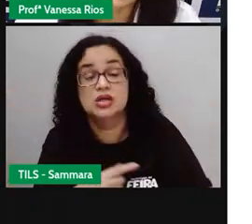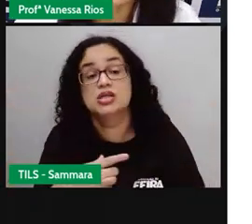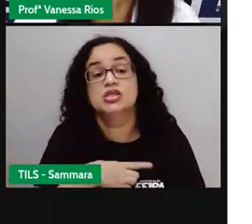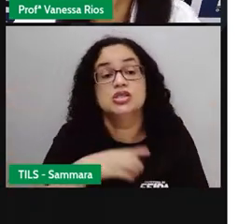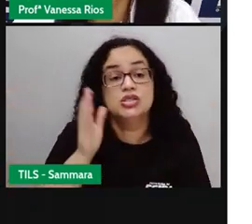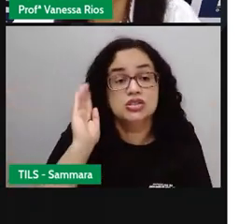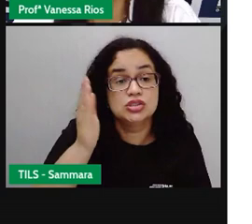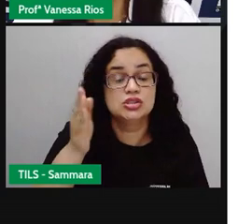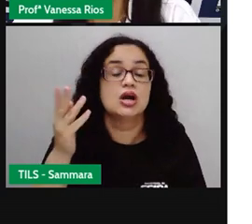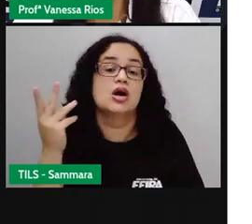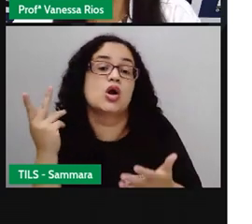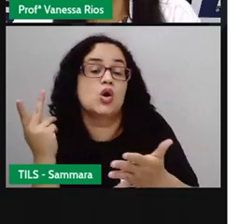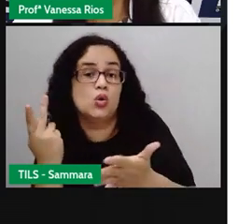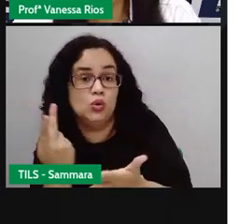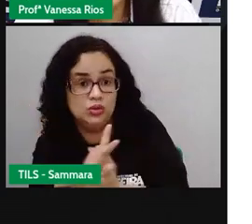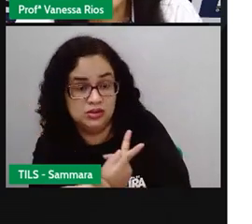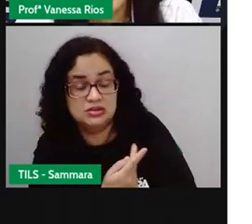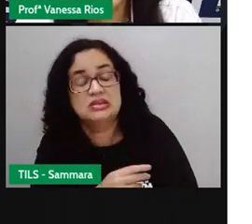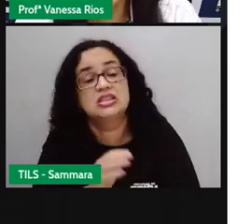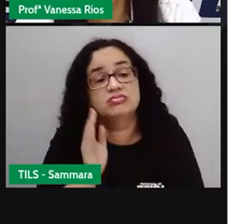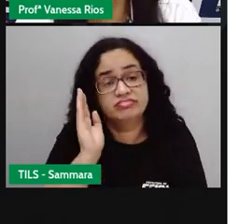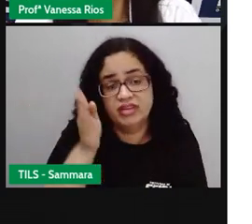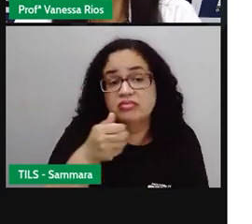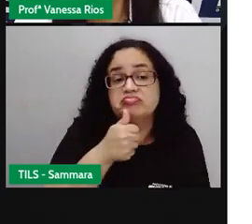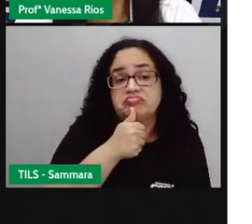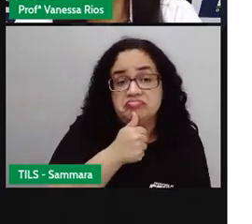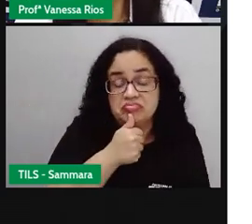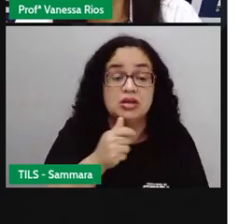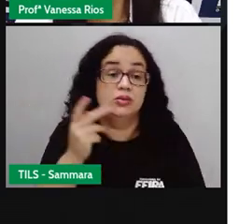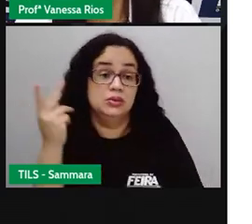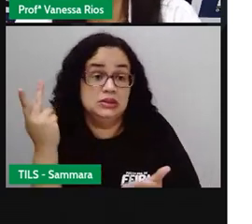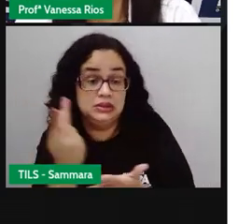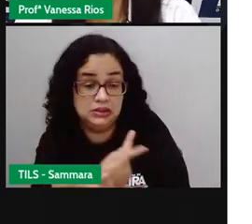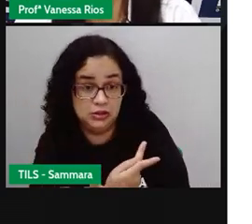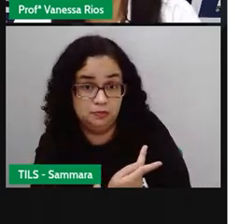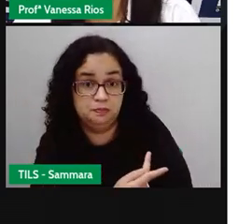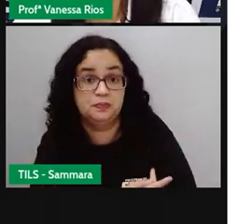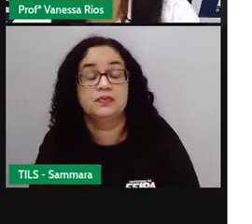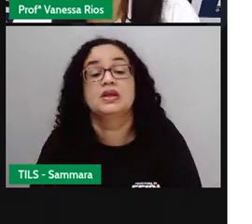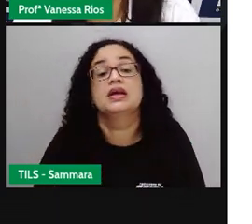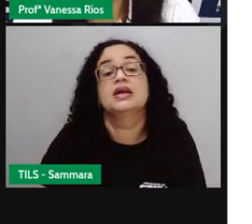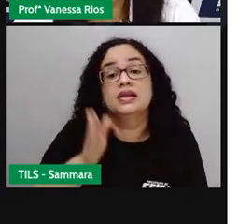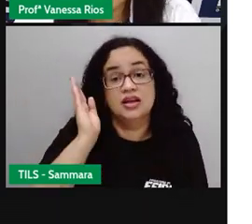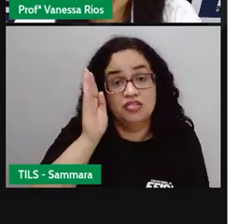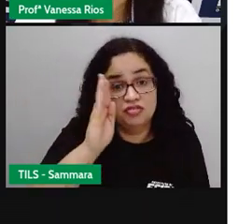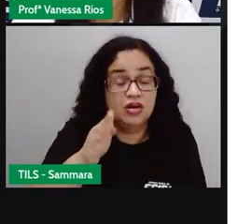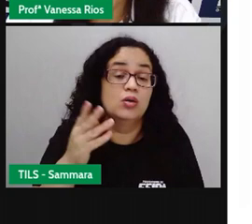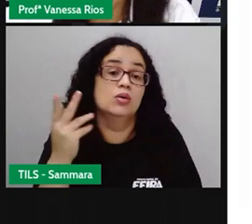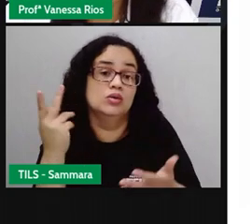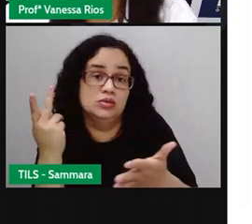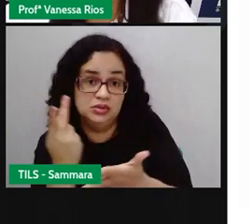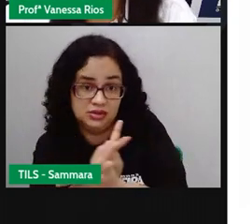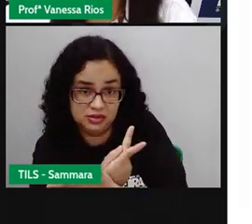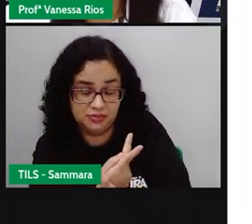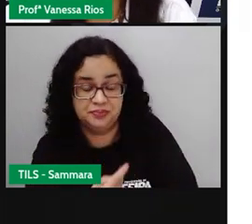aconteceram, das coisas que estão acontecendo e também das coisas que vão acontecer,